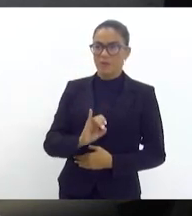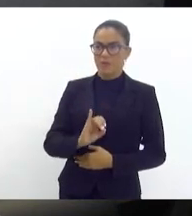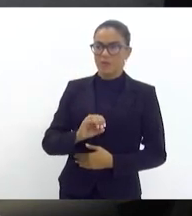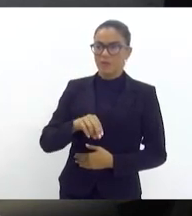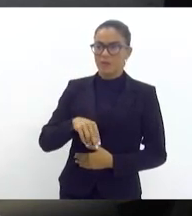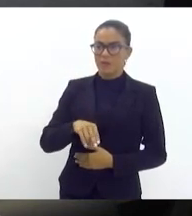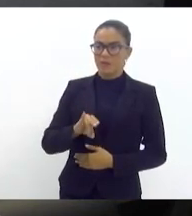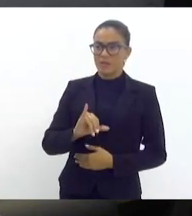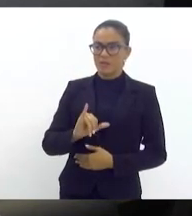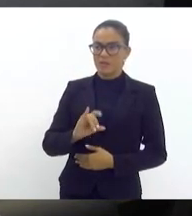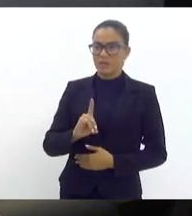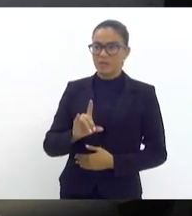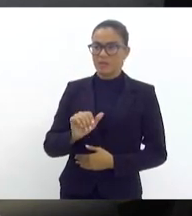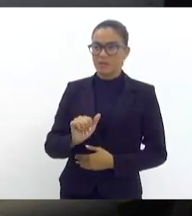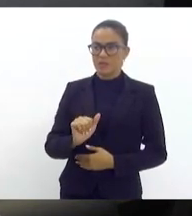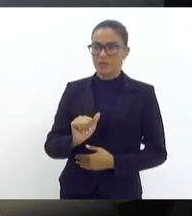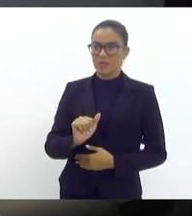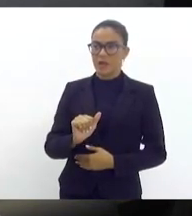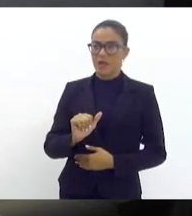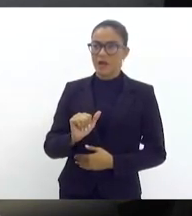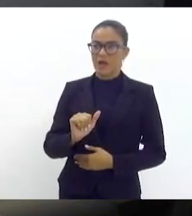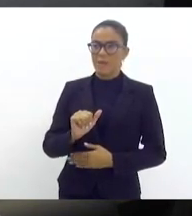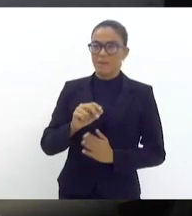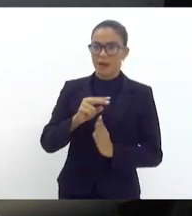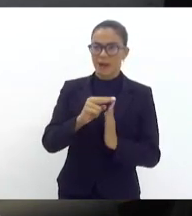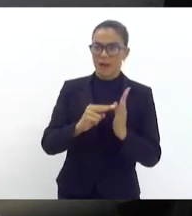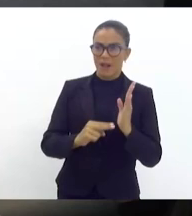Armelal para fazer a leitura da ata da sessão anterior.